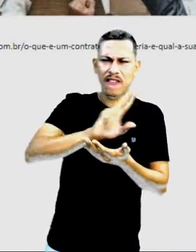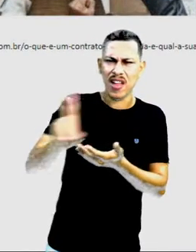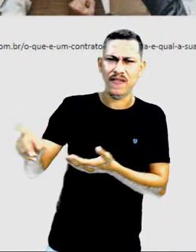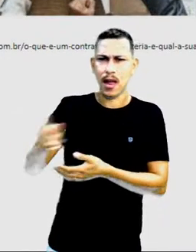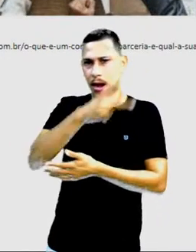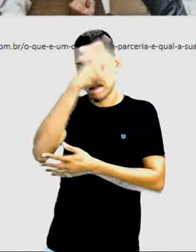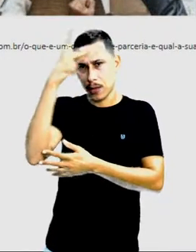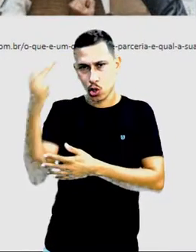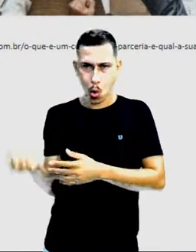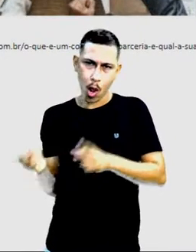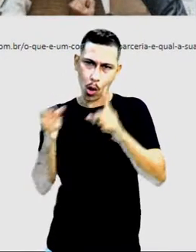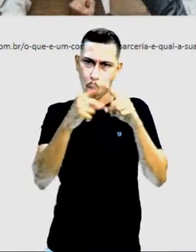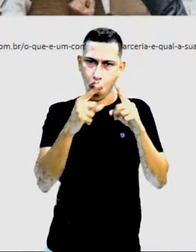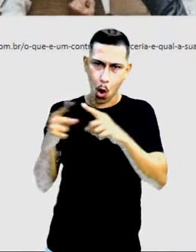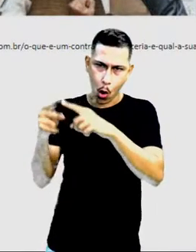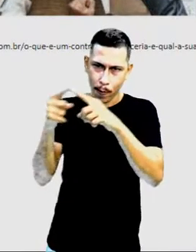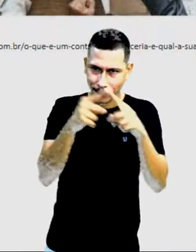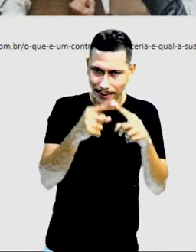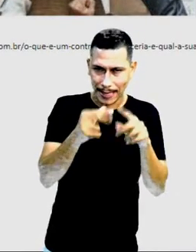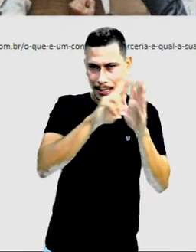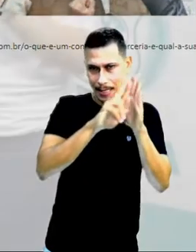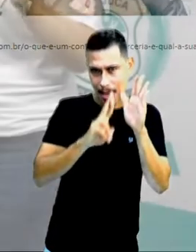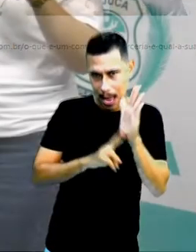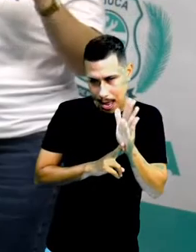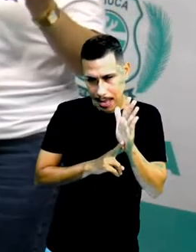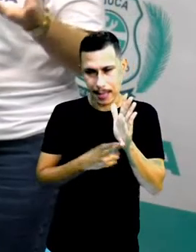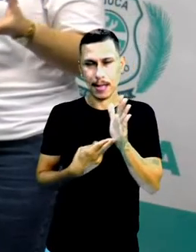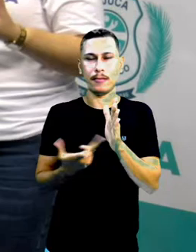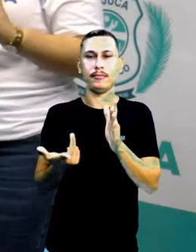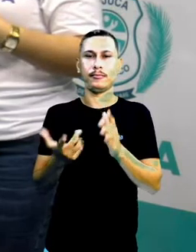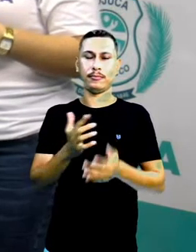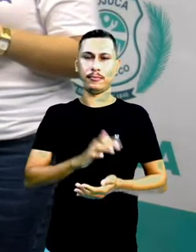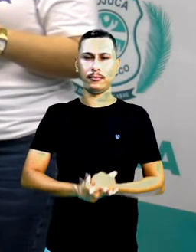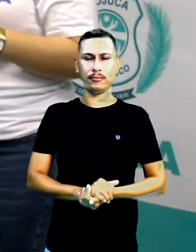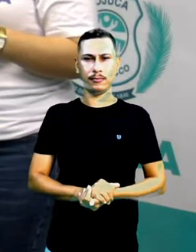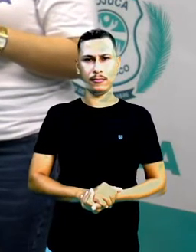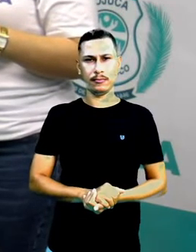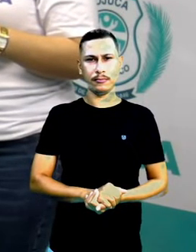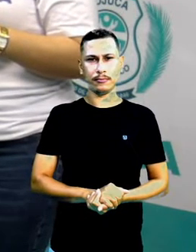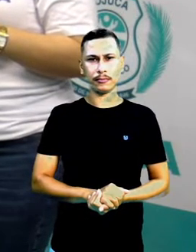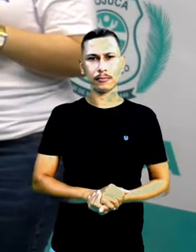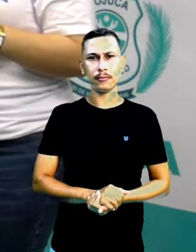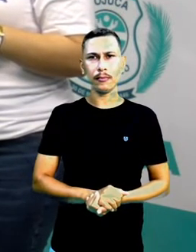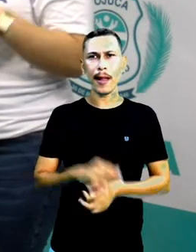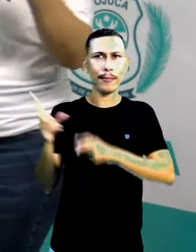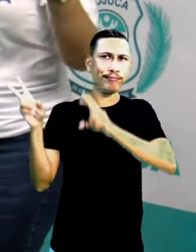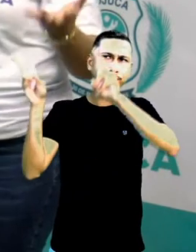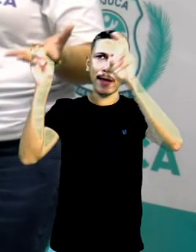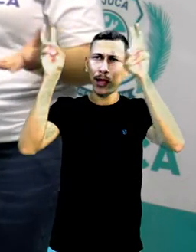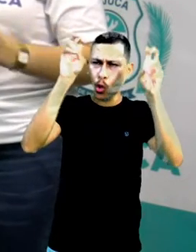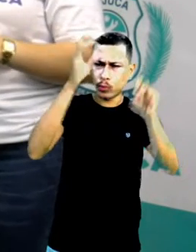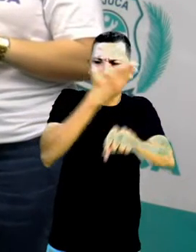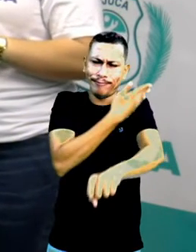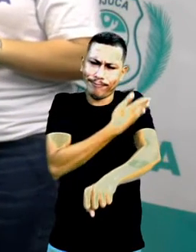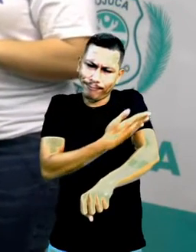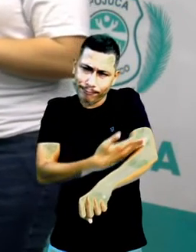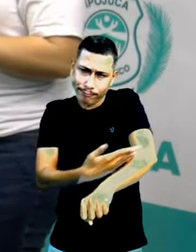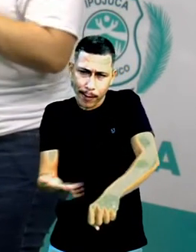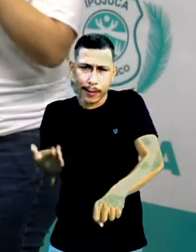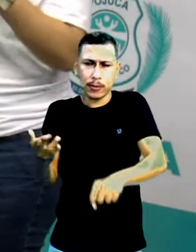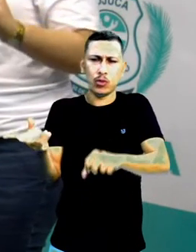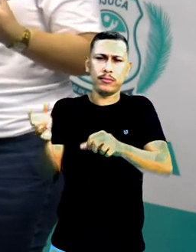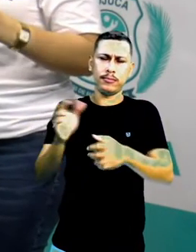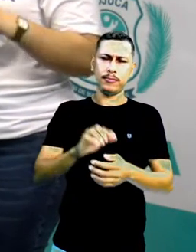que foi entre elas combinado. Então, eles vão acordar sobre um determinado comportamento,